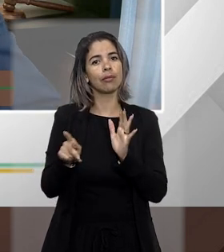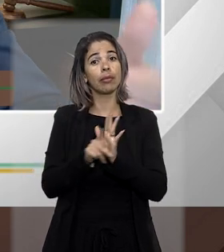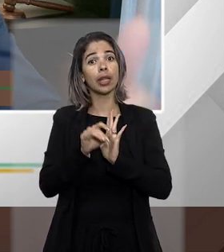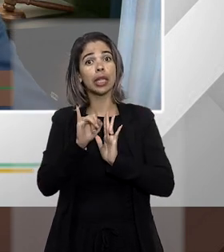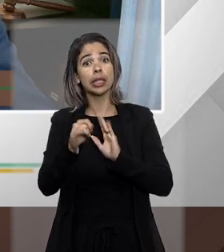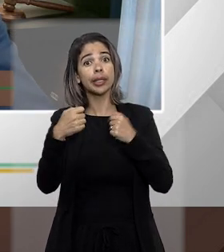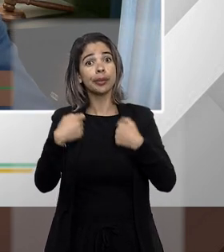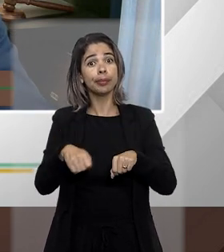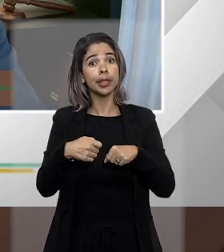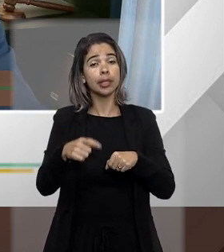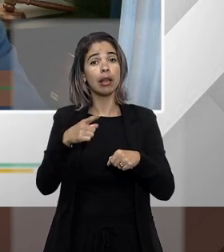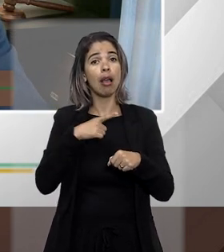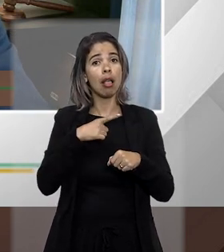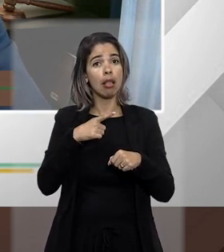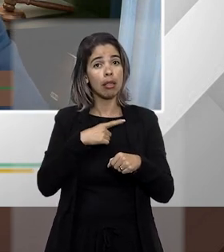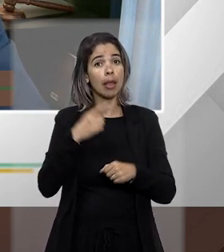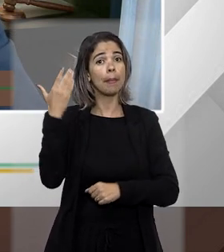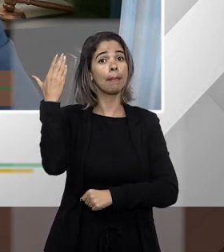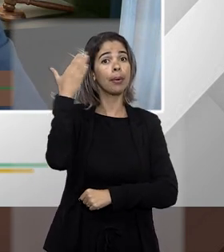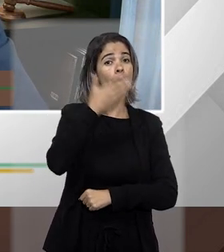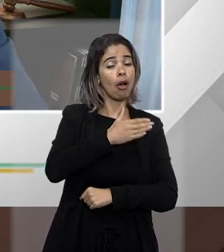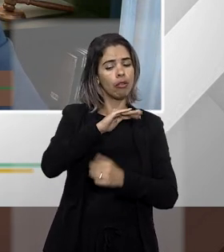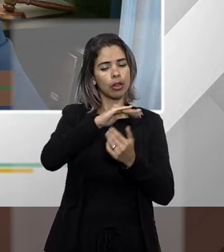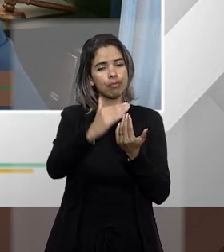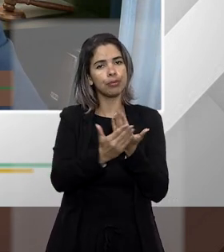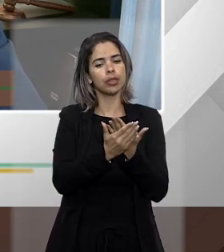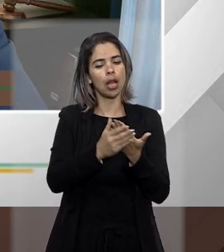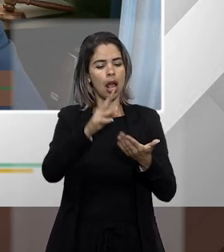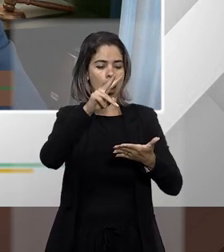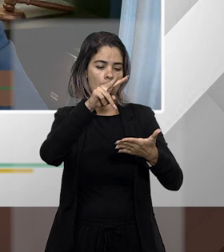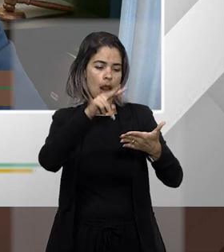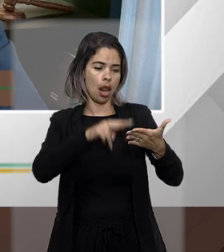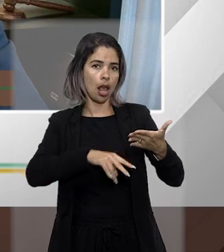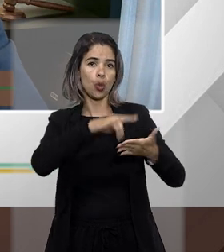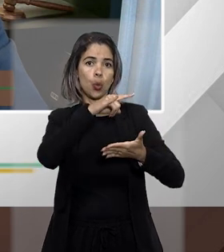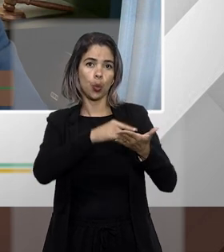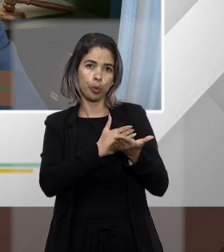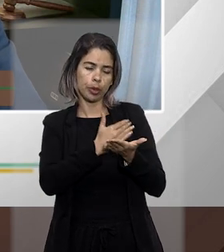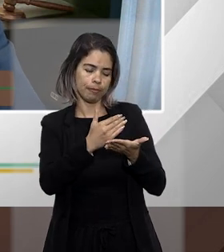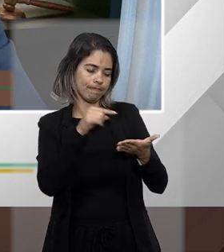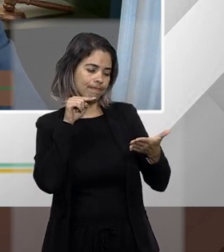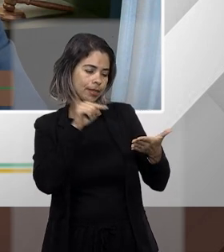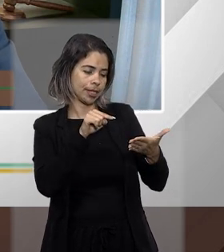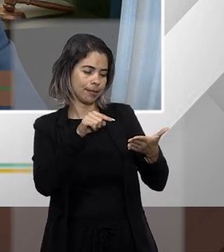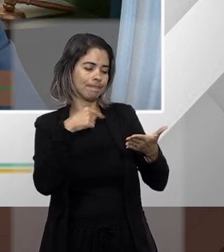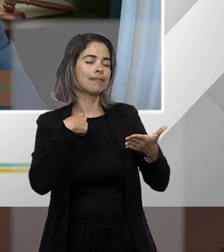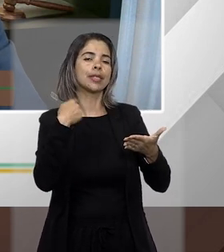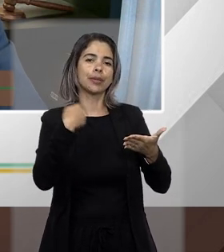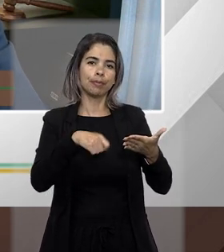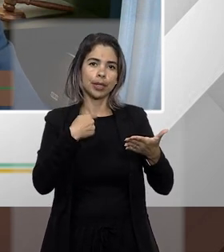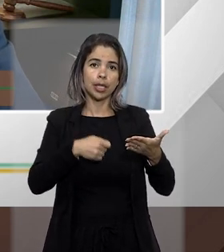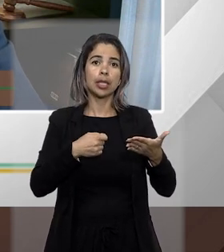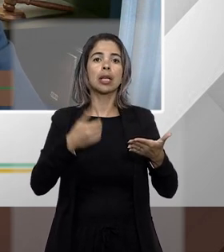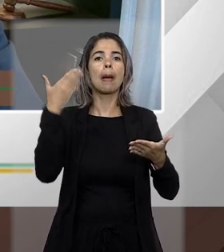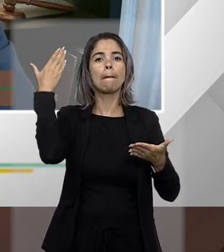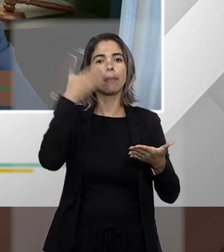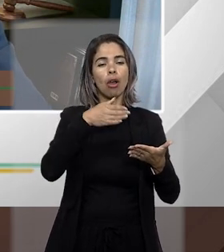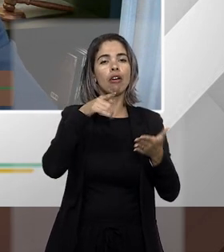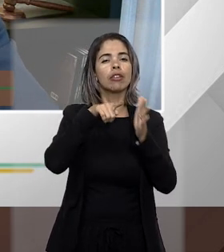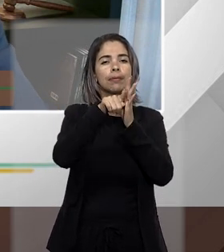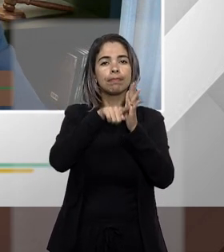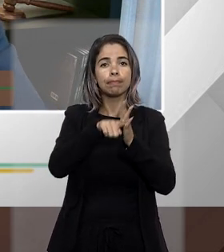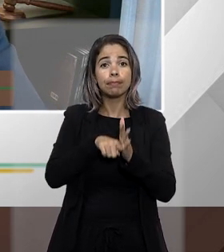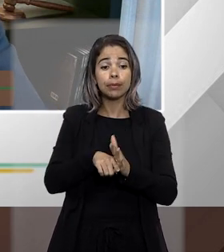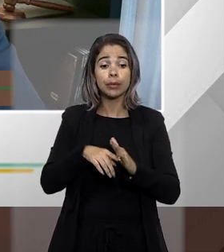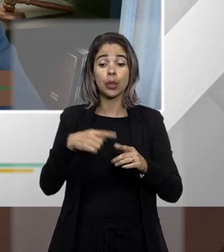não lendo a inicial a gente já vê olha para essa situação precisa de prova pericial porque a parte ela quer dizer que ela